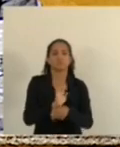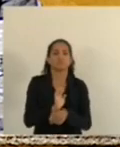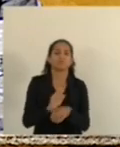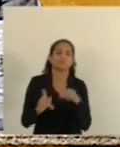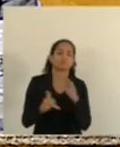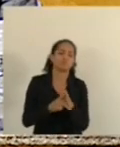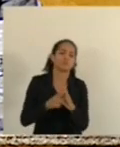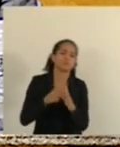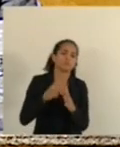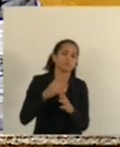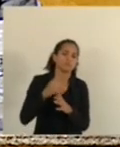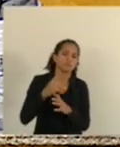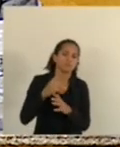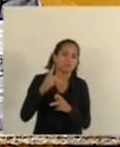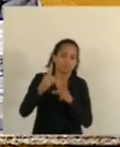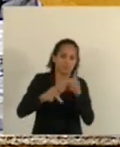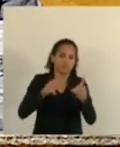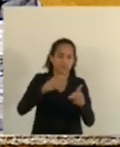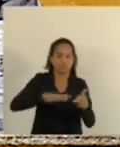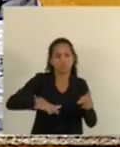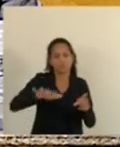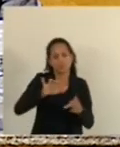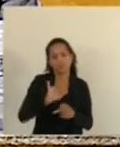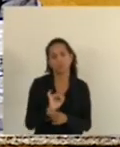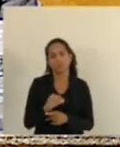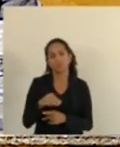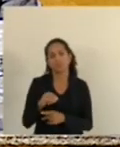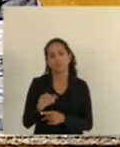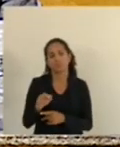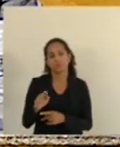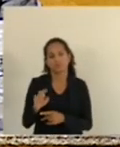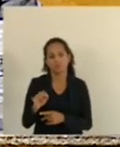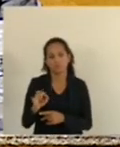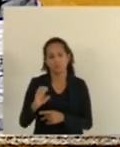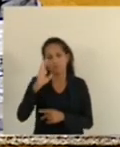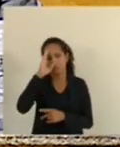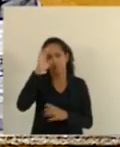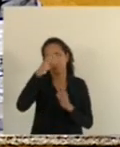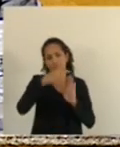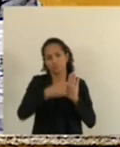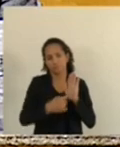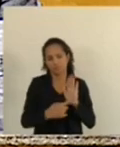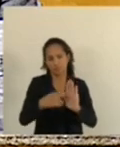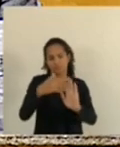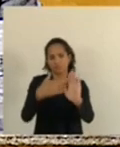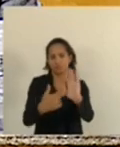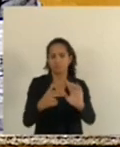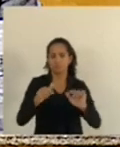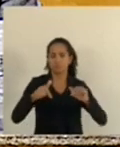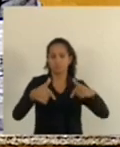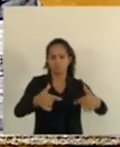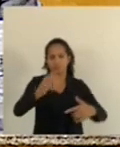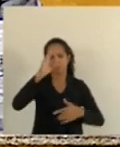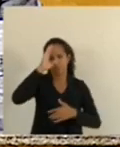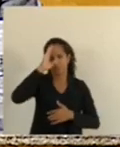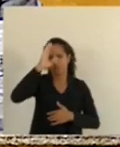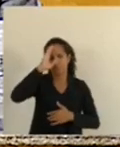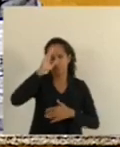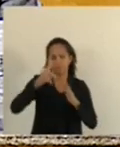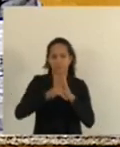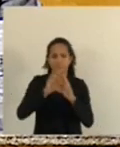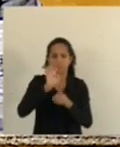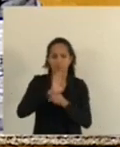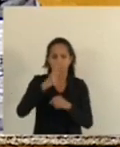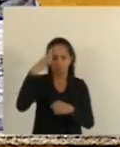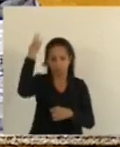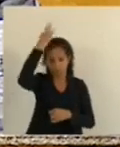a população Migrante Dispõe sobre Seus objetivos Princípios Diretrizes E ações prioritárias No estado